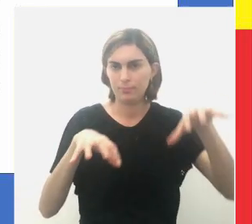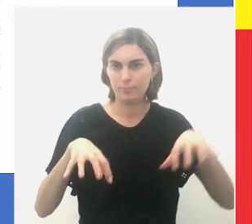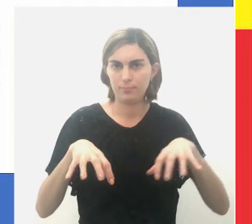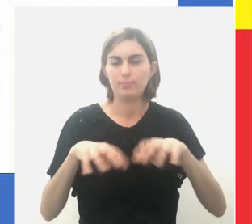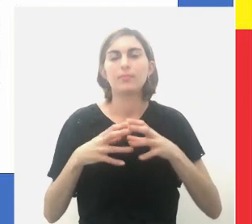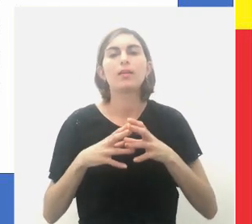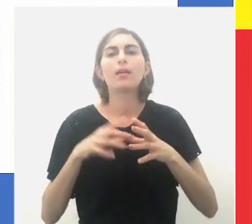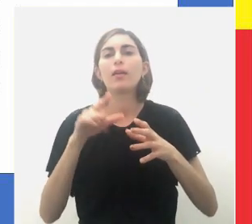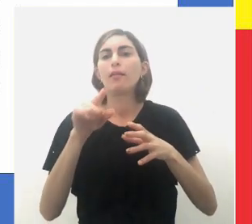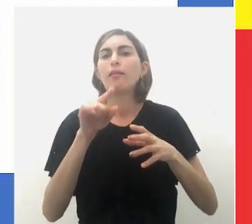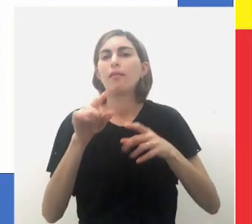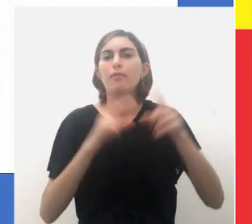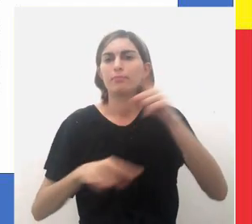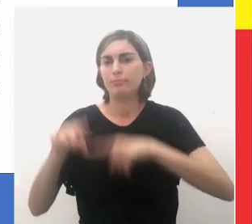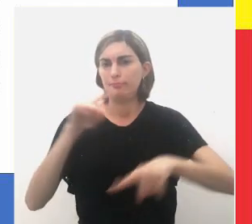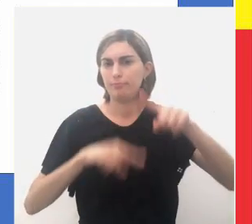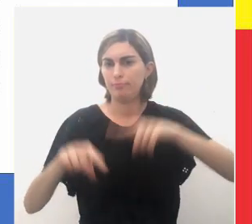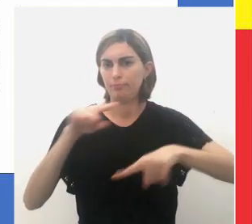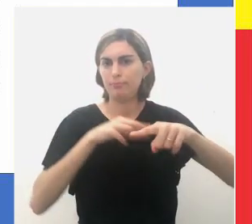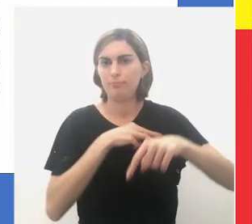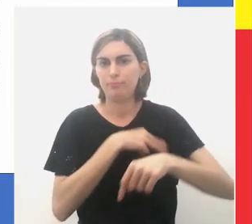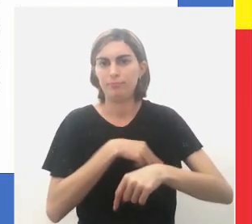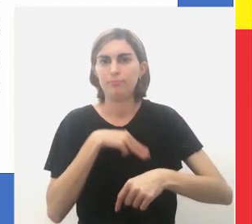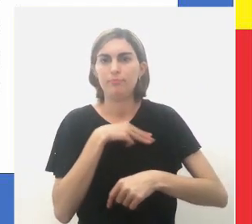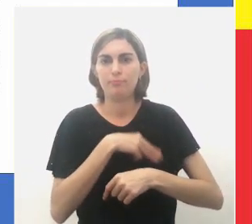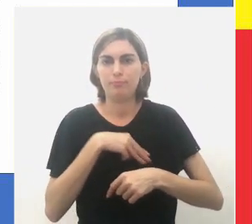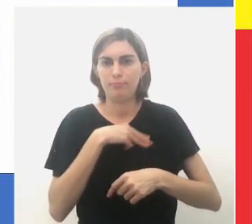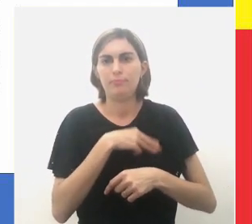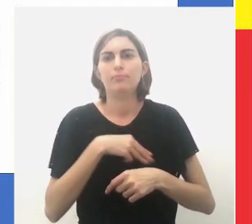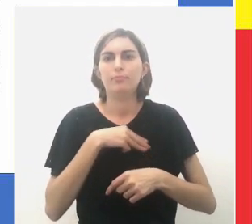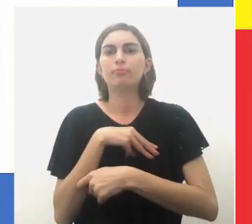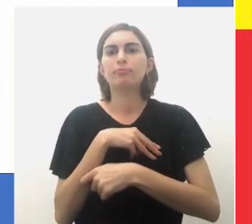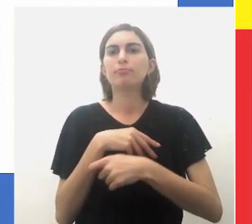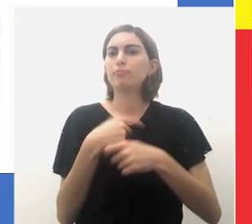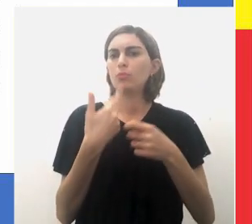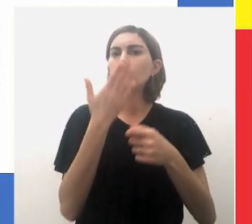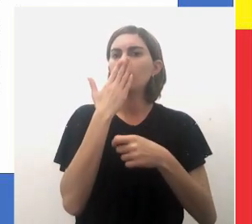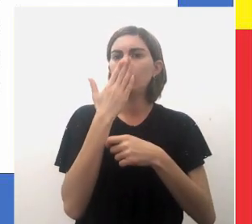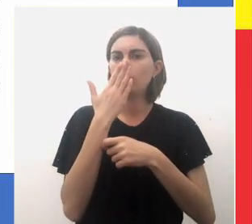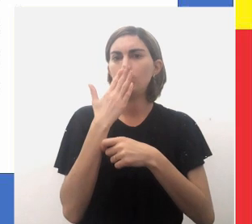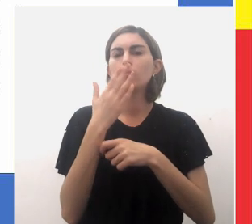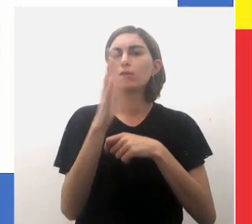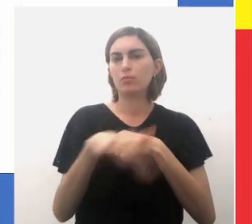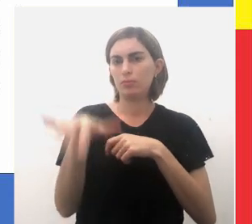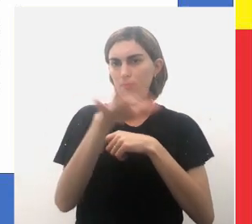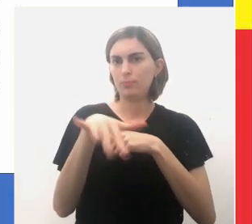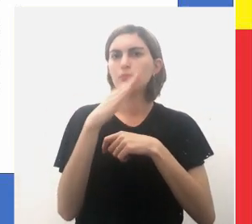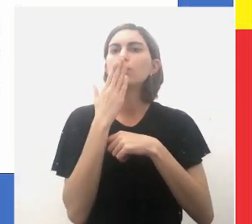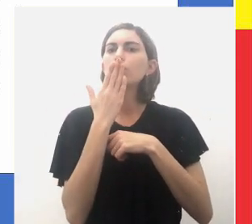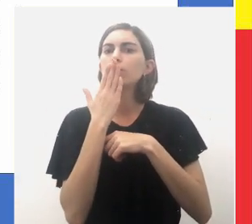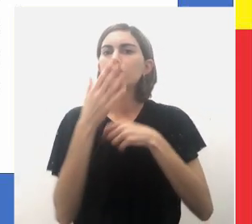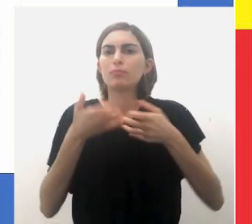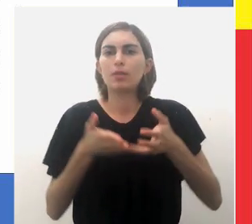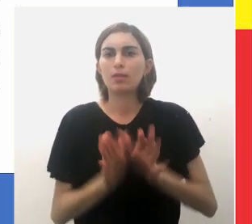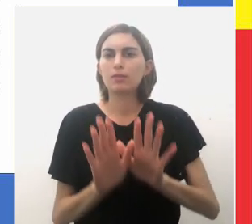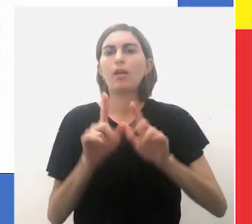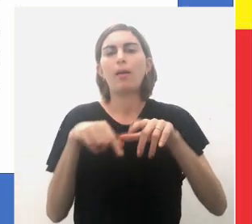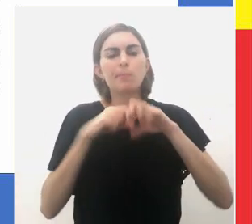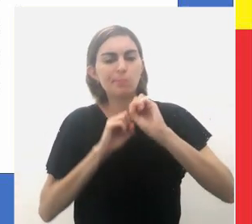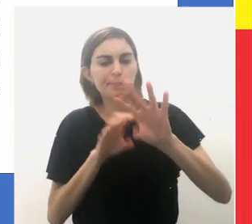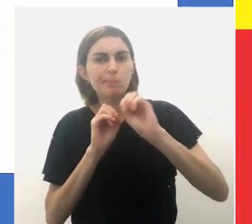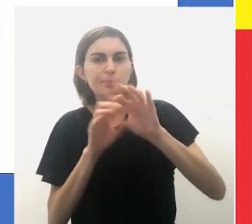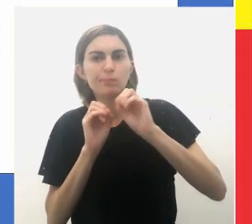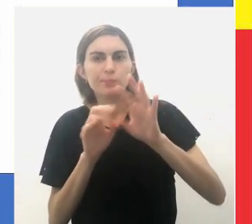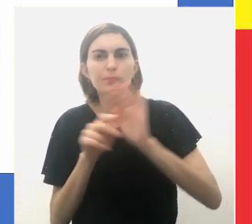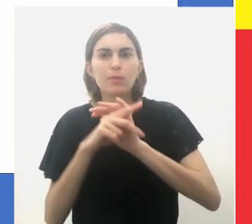repartição, administrada pelos missionários, os índios descidos eram